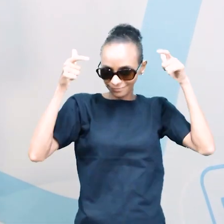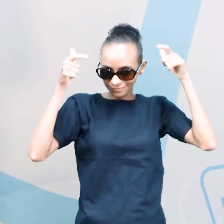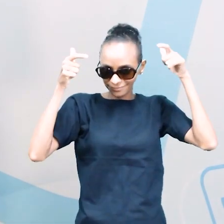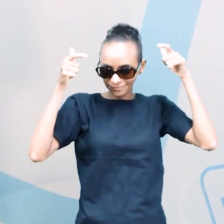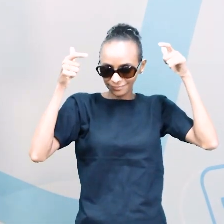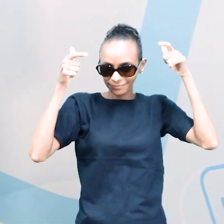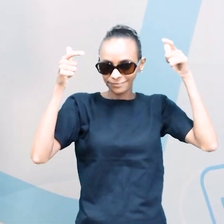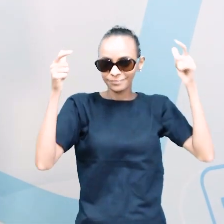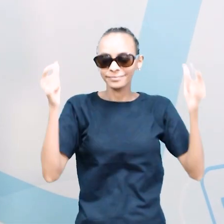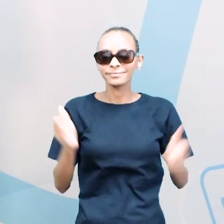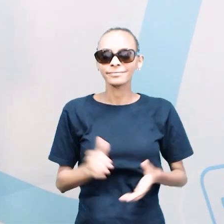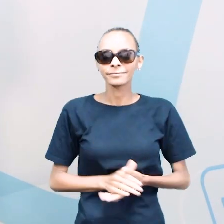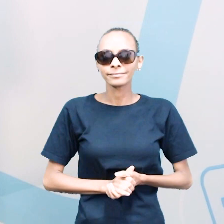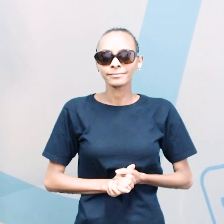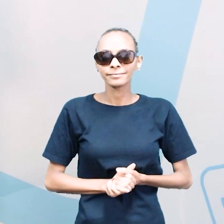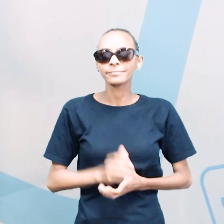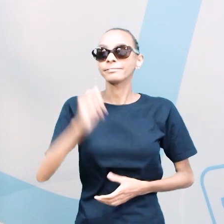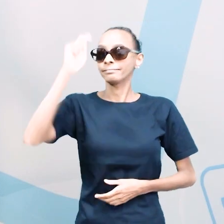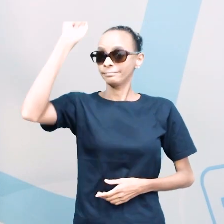Hat.